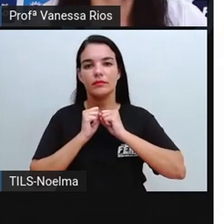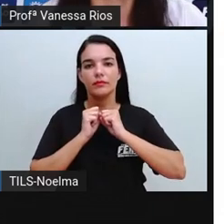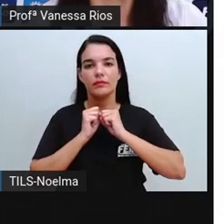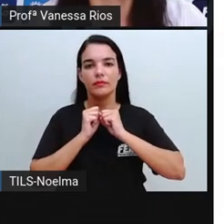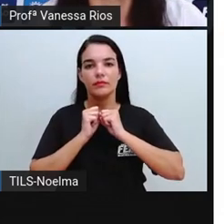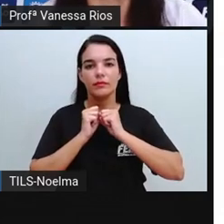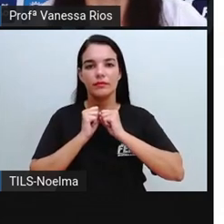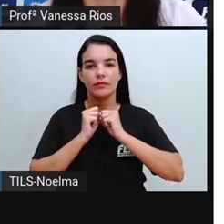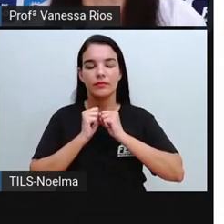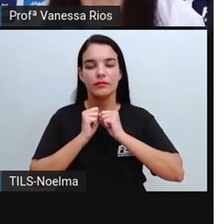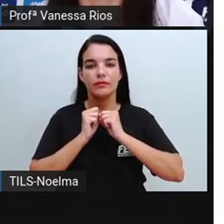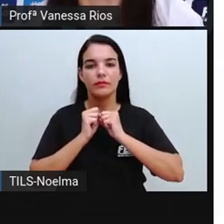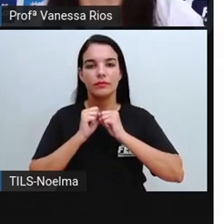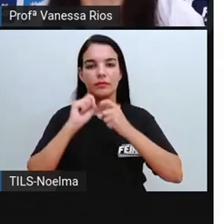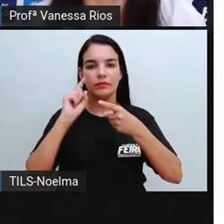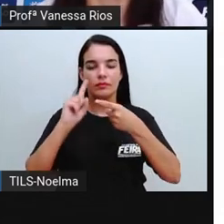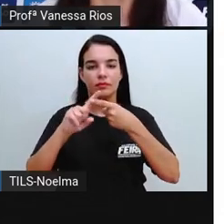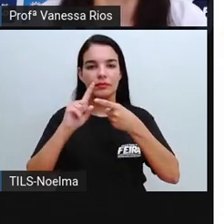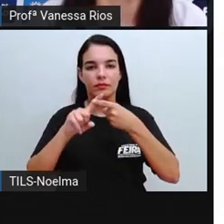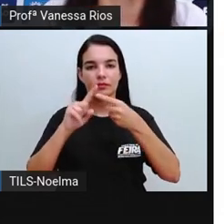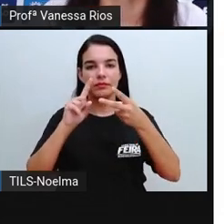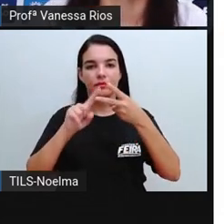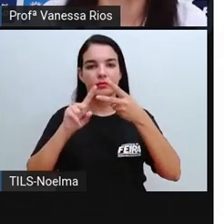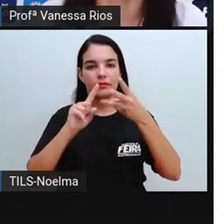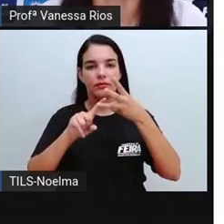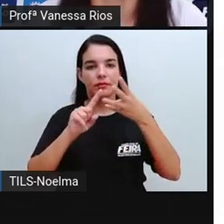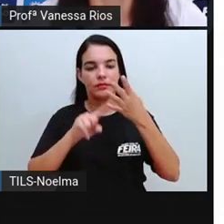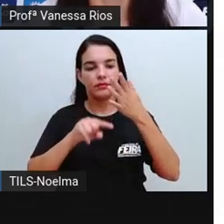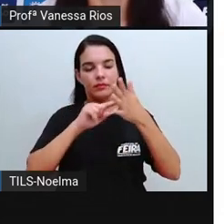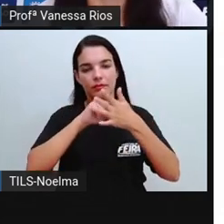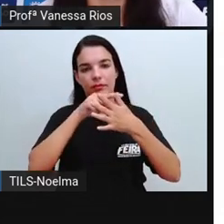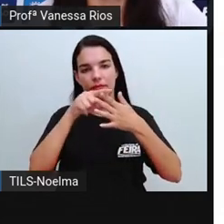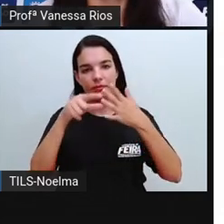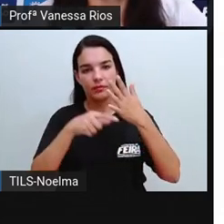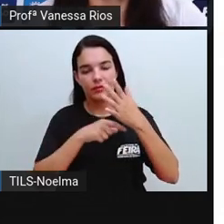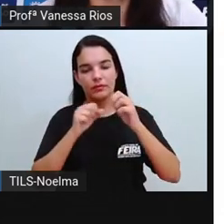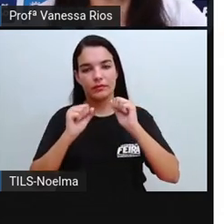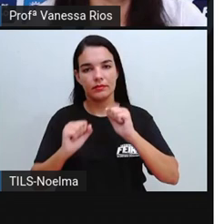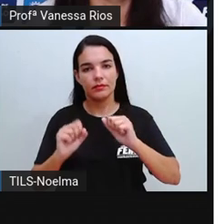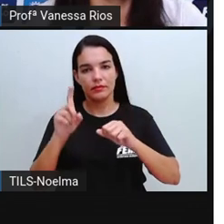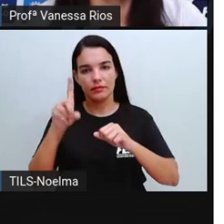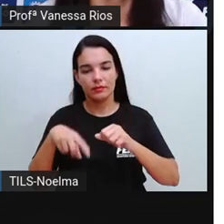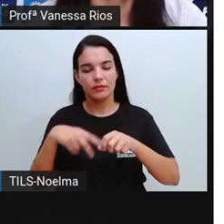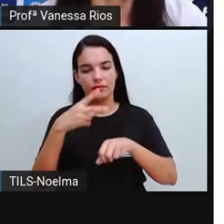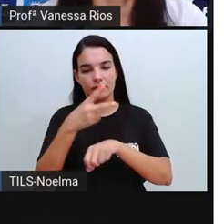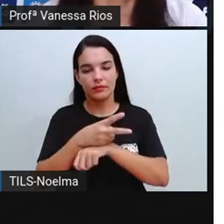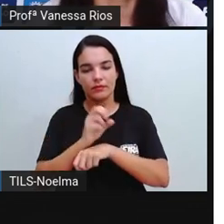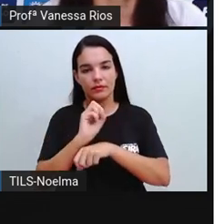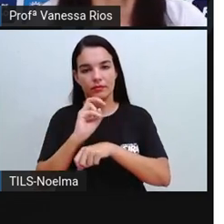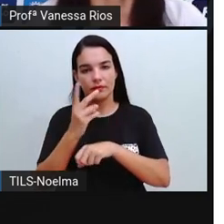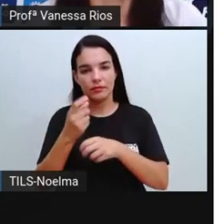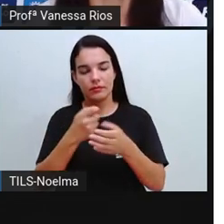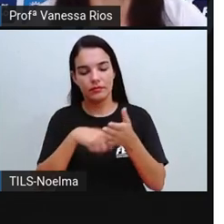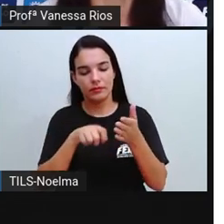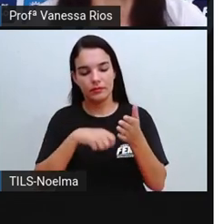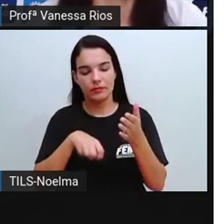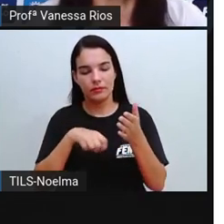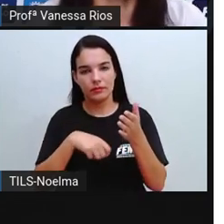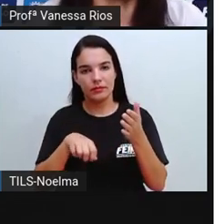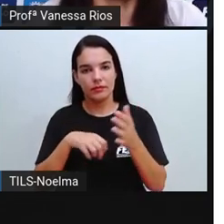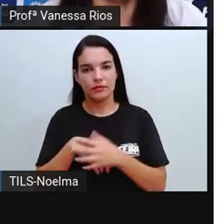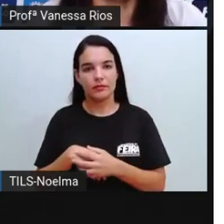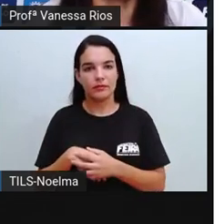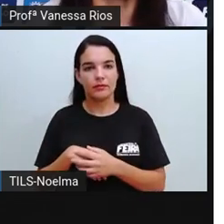com essa entrevista, seja ela aí na forma de vídeo ou também na forma escrita. Então o título norteará